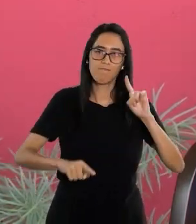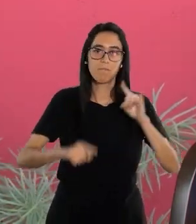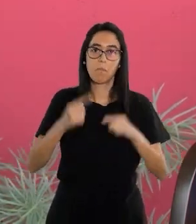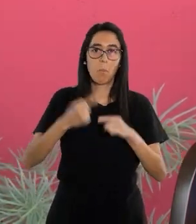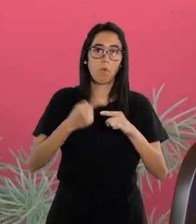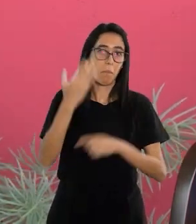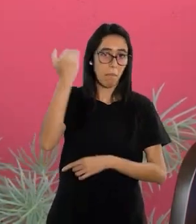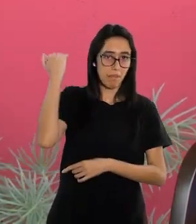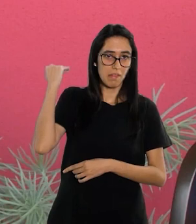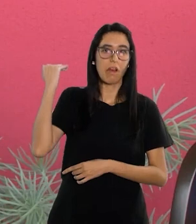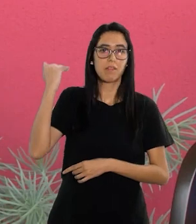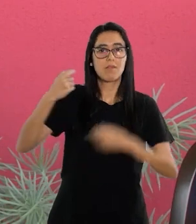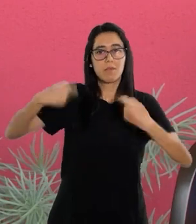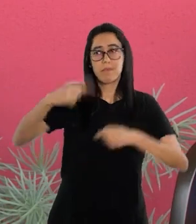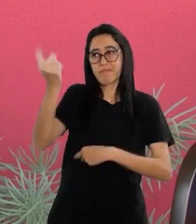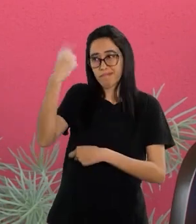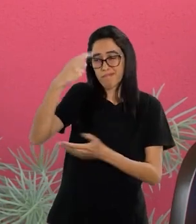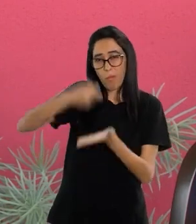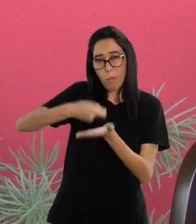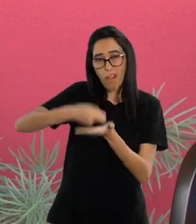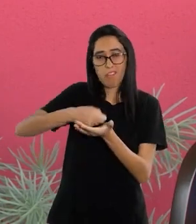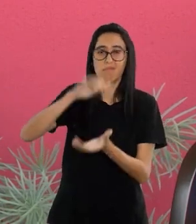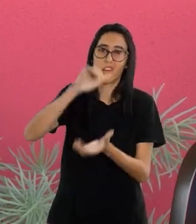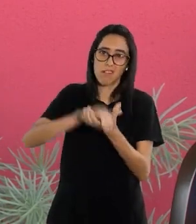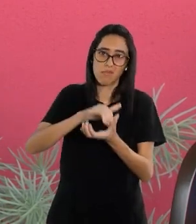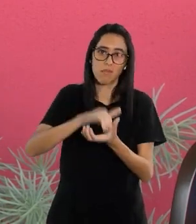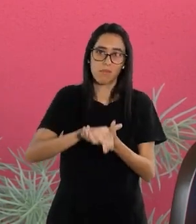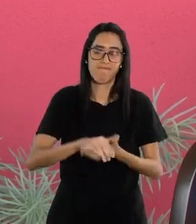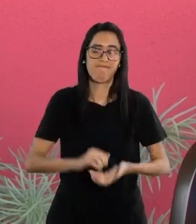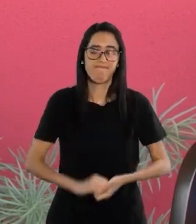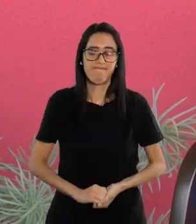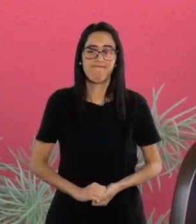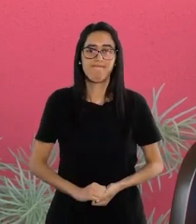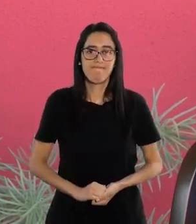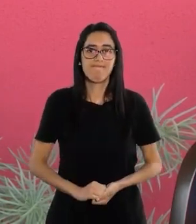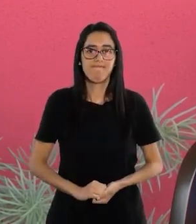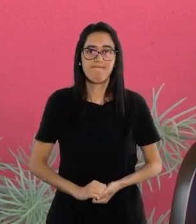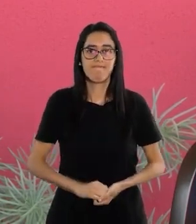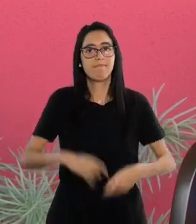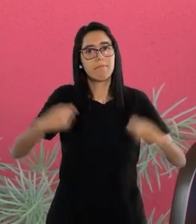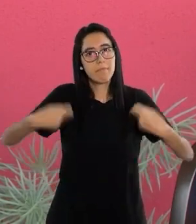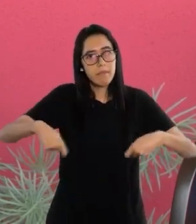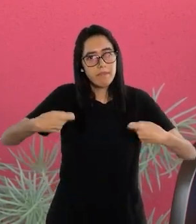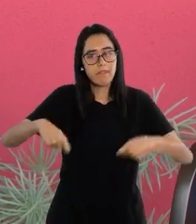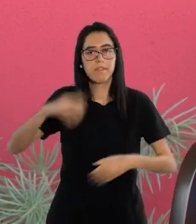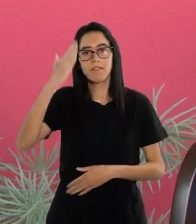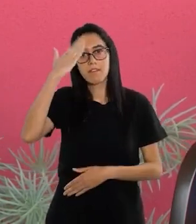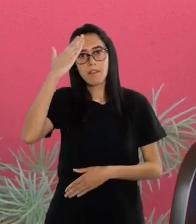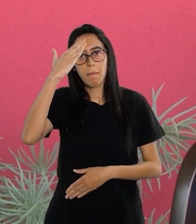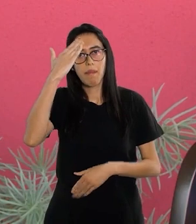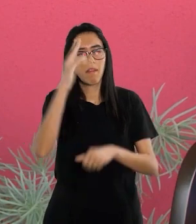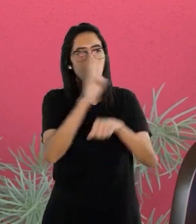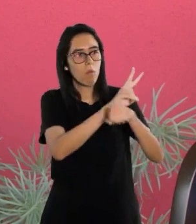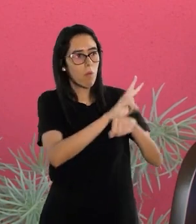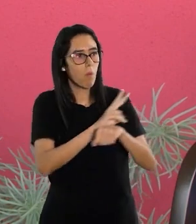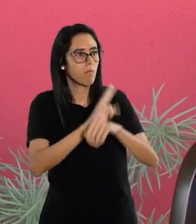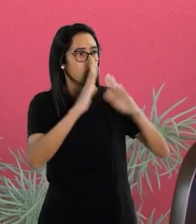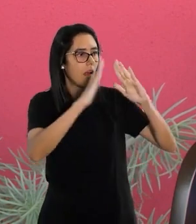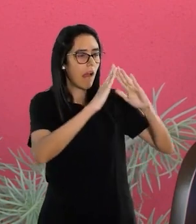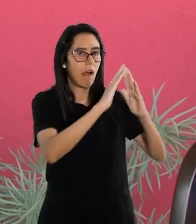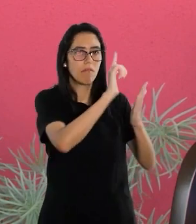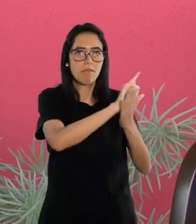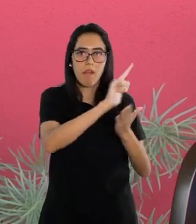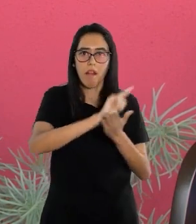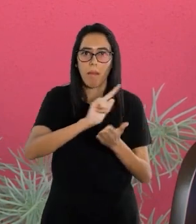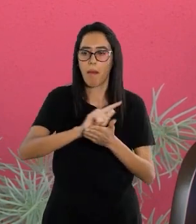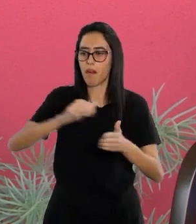era preparada pra isso. Casamento. Você teria que saber cuidar de uma casa.